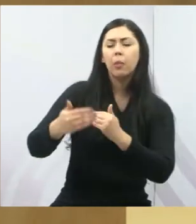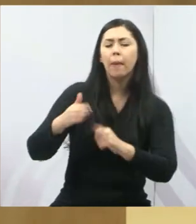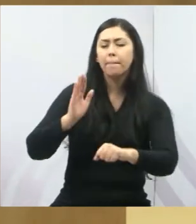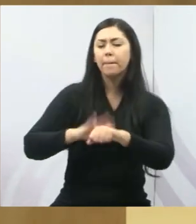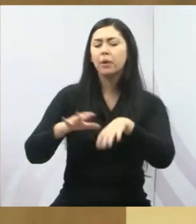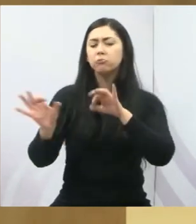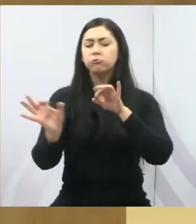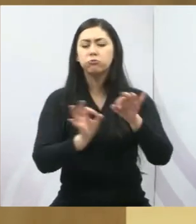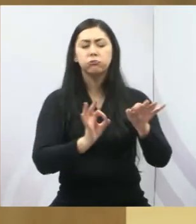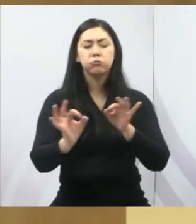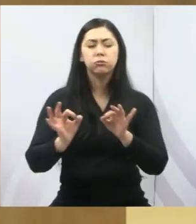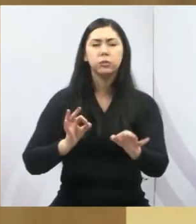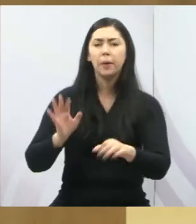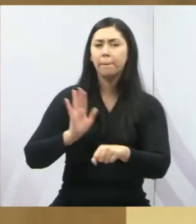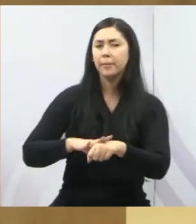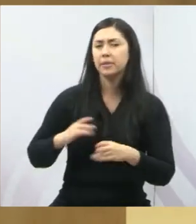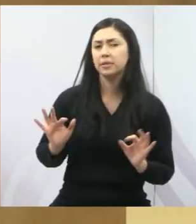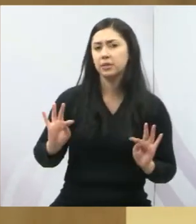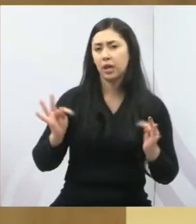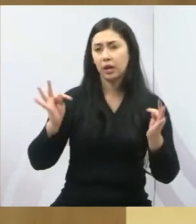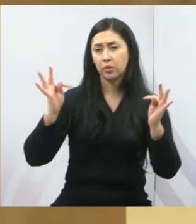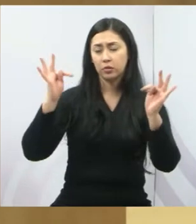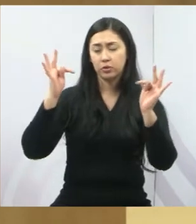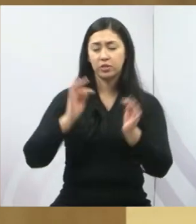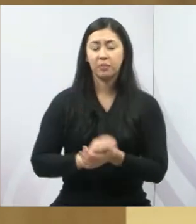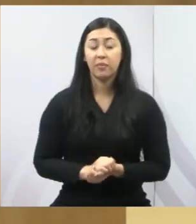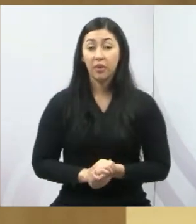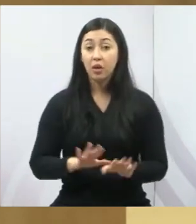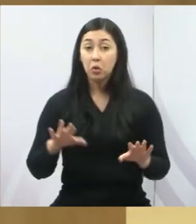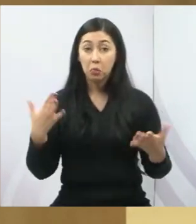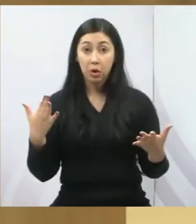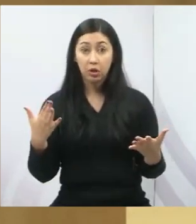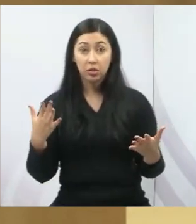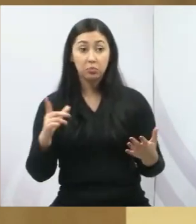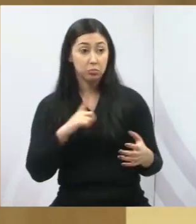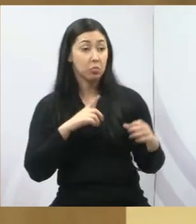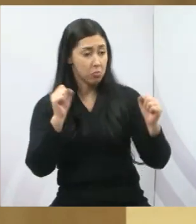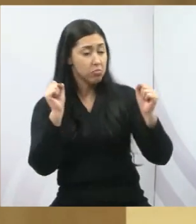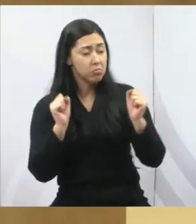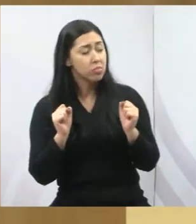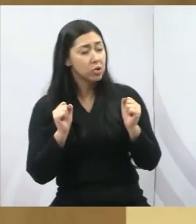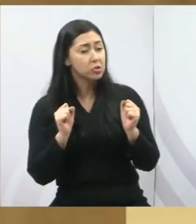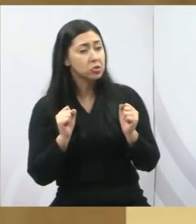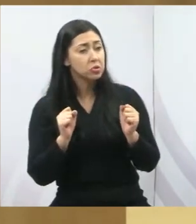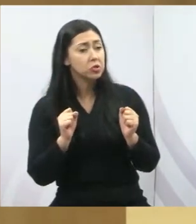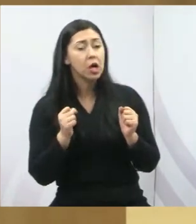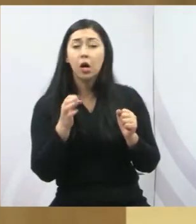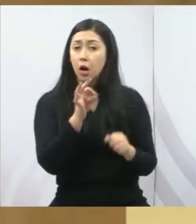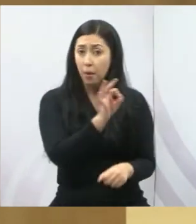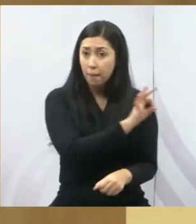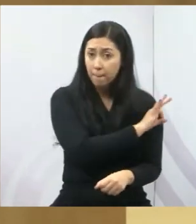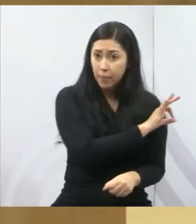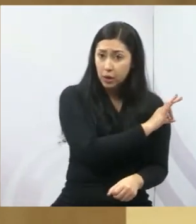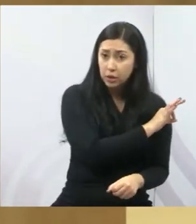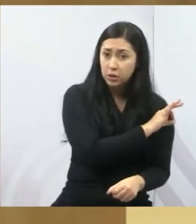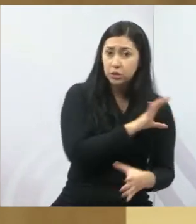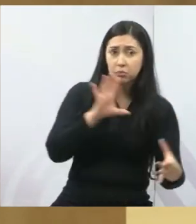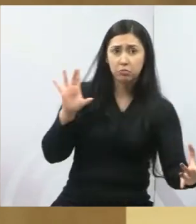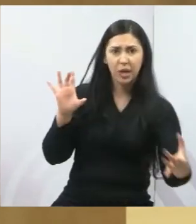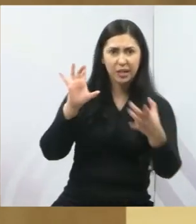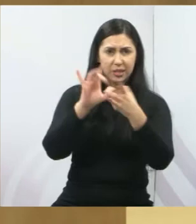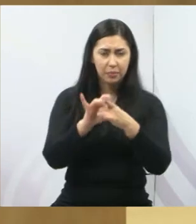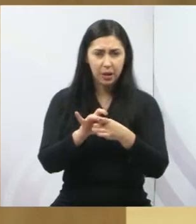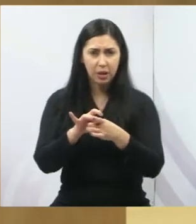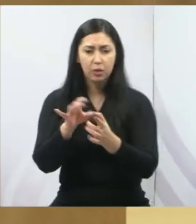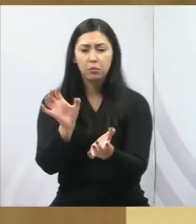que tenha mais recursos tecnológicos. E quando há essa possibilidade da polícia militar, da polícia civil, fazer uma parceria no